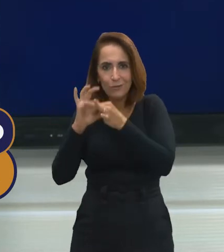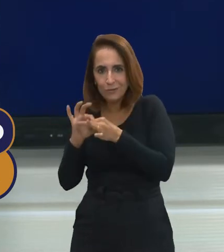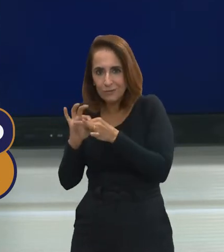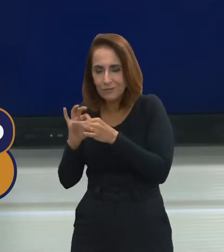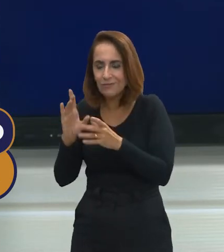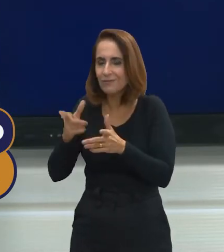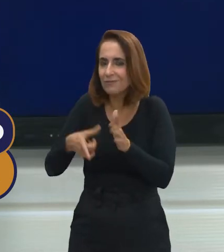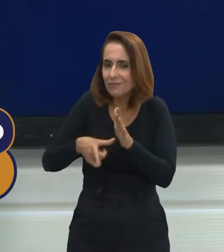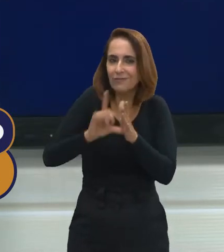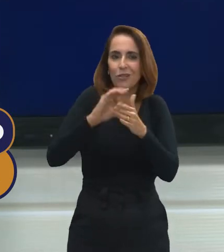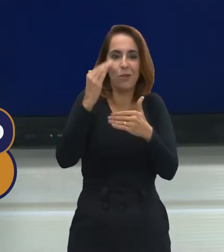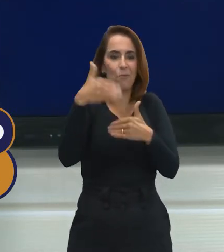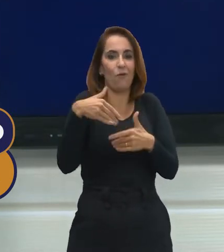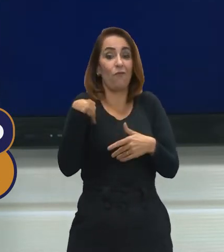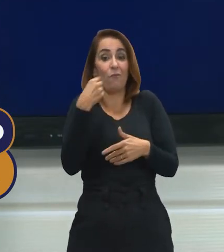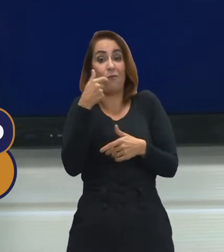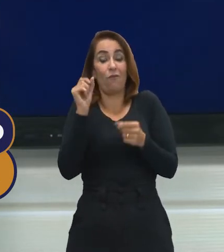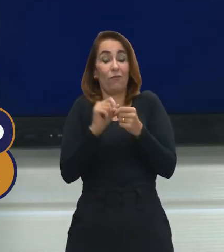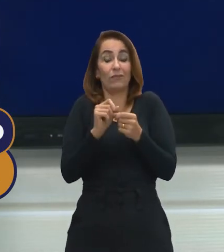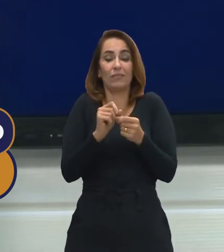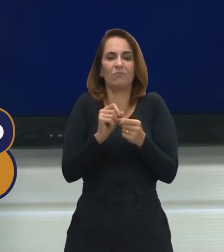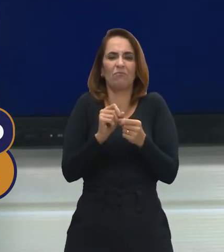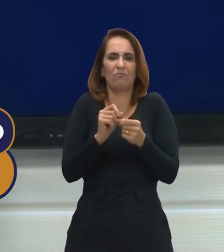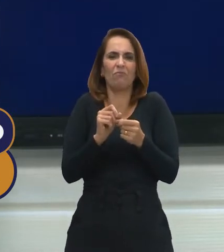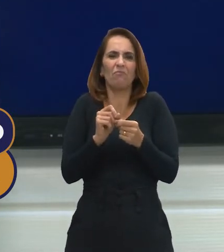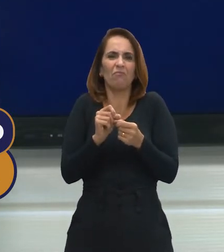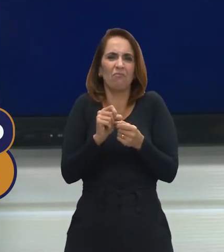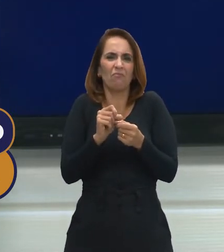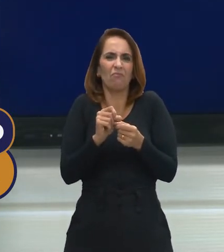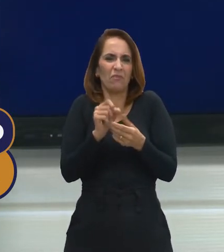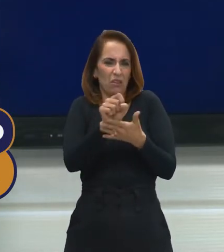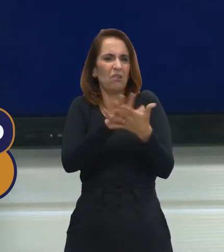Então, antes da prova, é bom ele fazer esses exercícios,